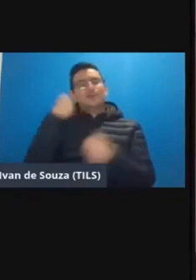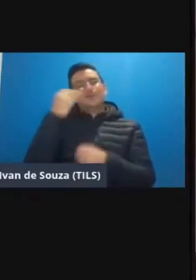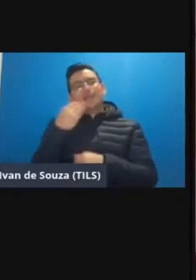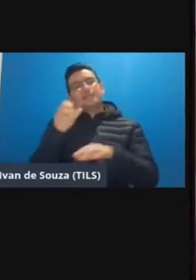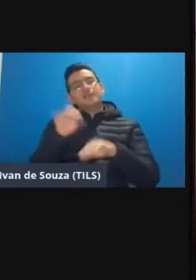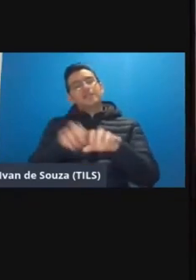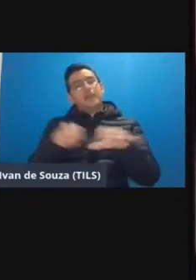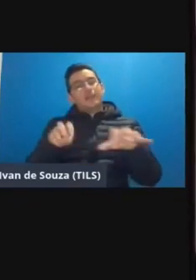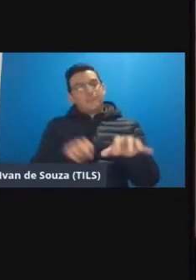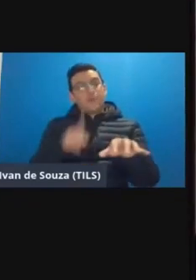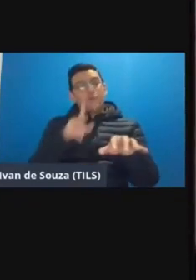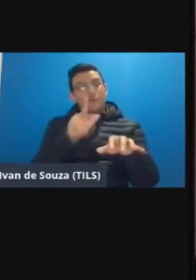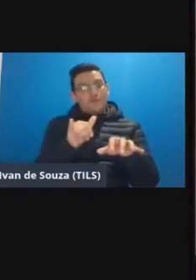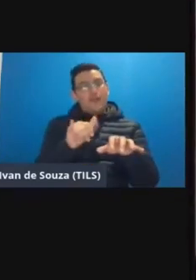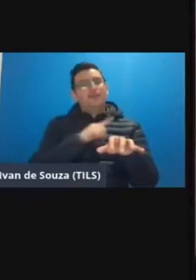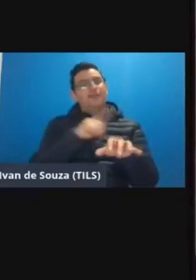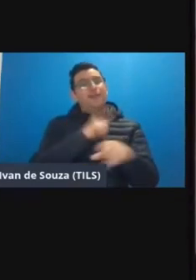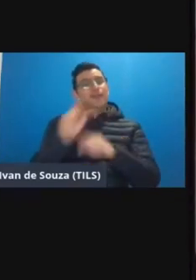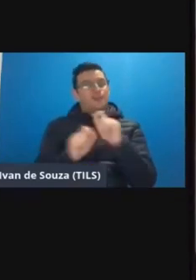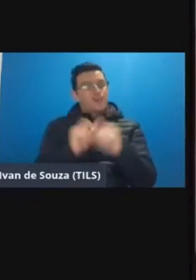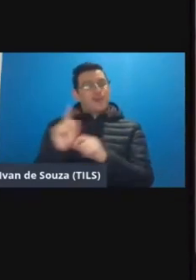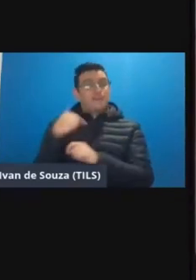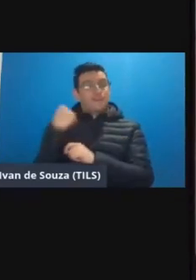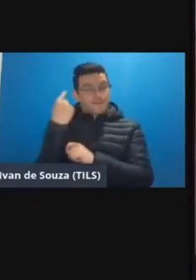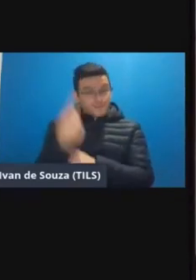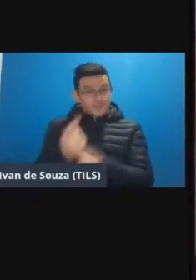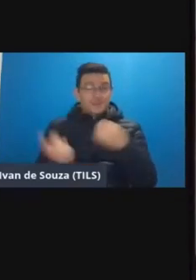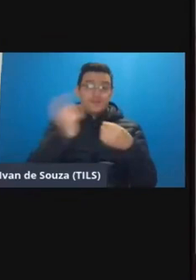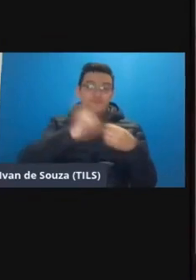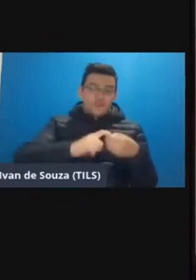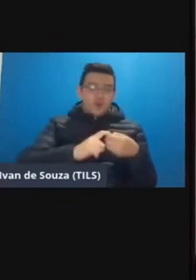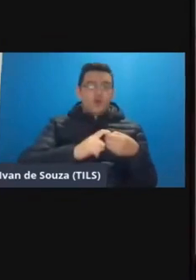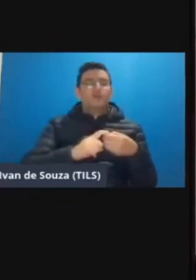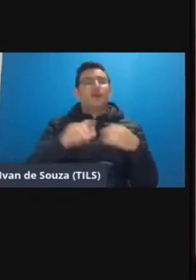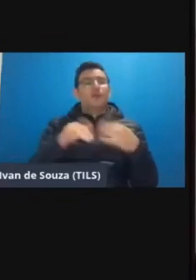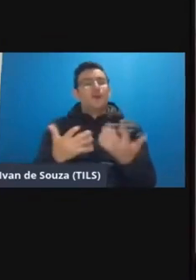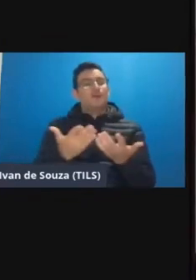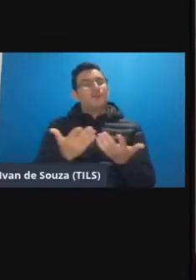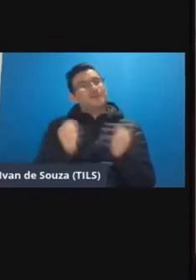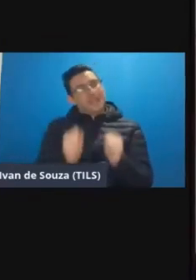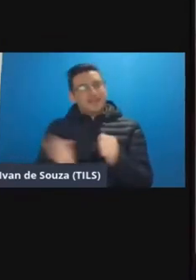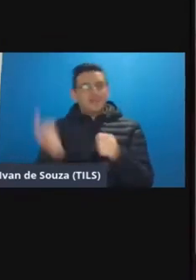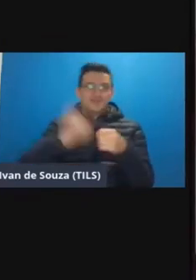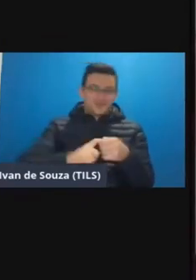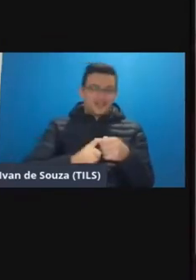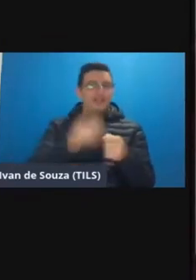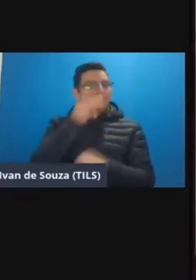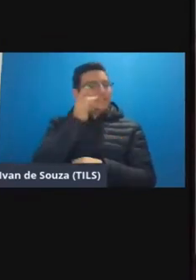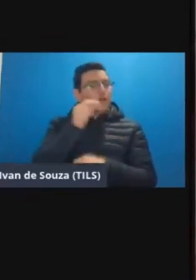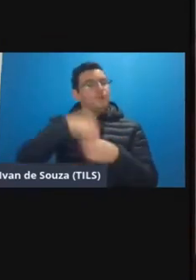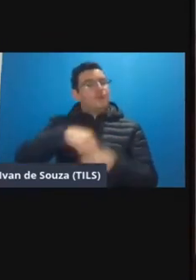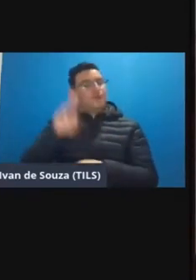ensino remoto eles vão levar para o o retorno quando pudermos né estar na